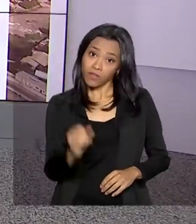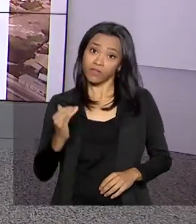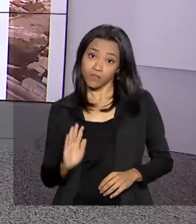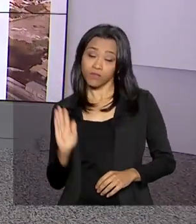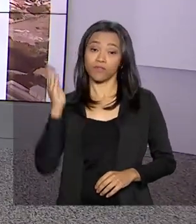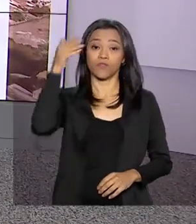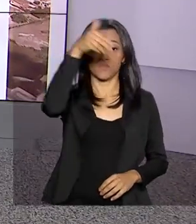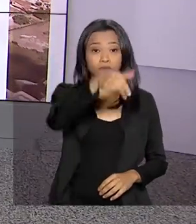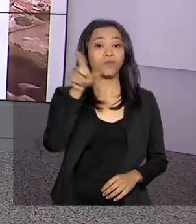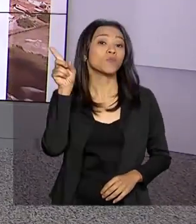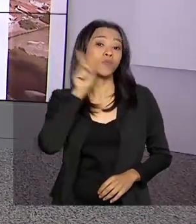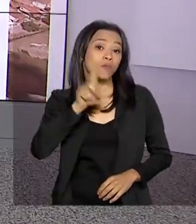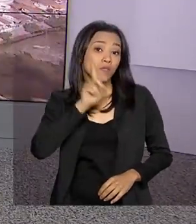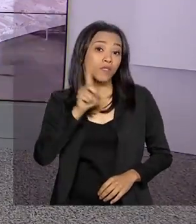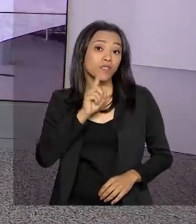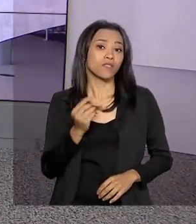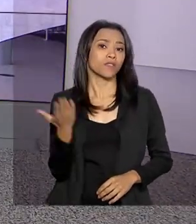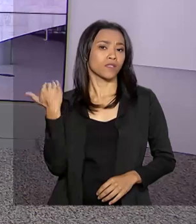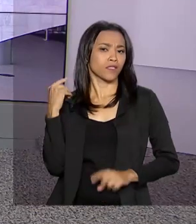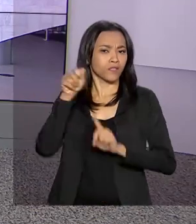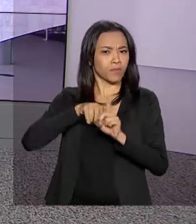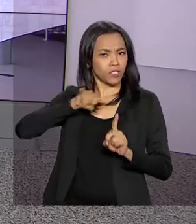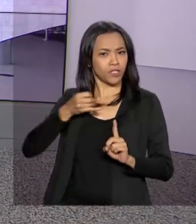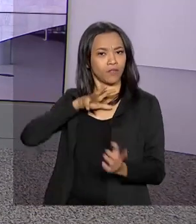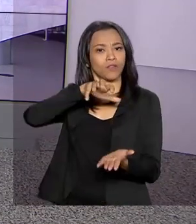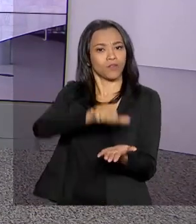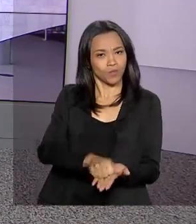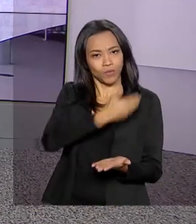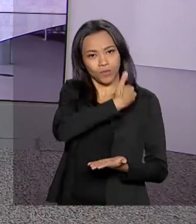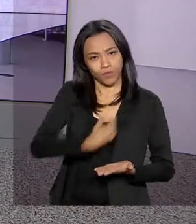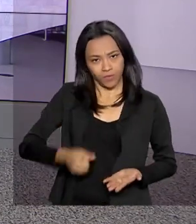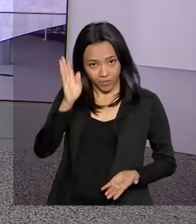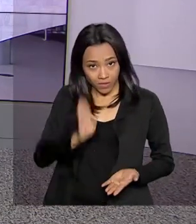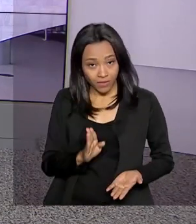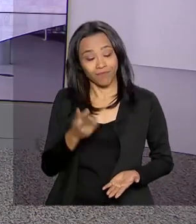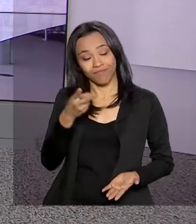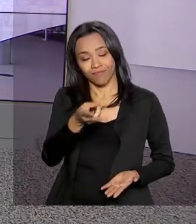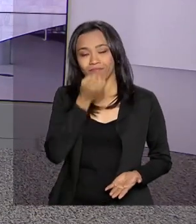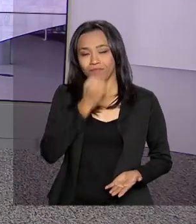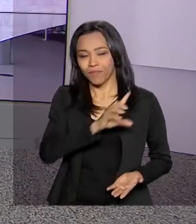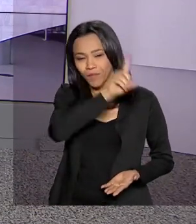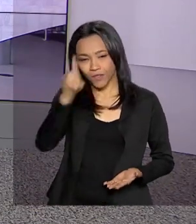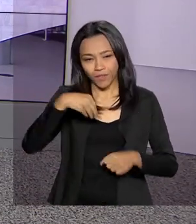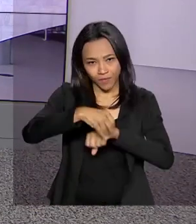posse. A repórter Cleide Lopes tem agora as informações ao vivo pra gente. Oi, Cleide, bom dia pra você.